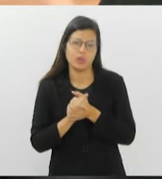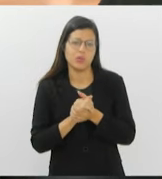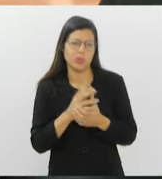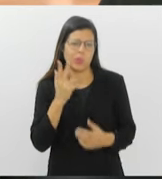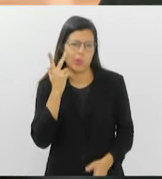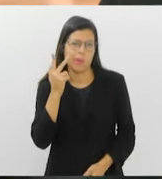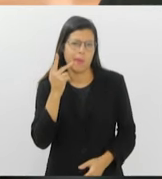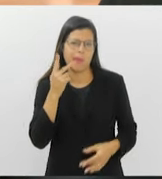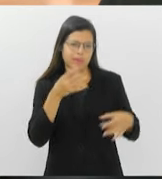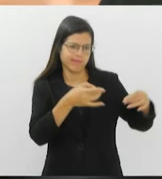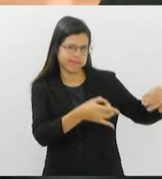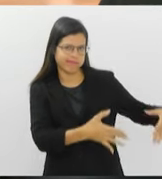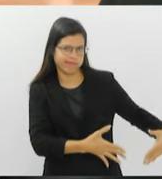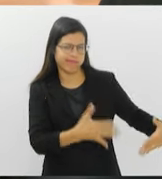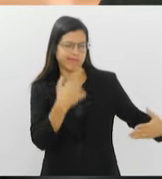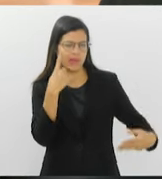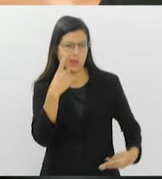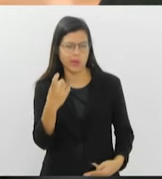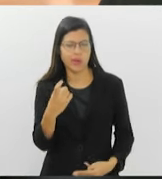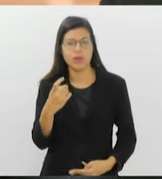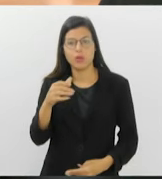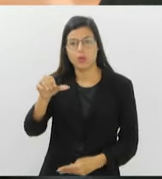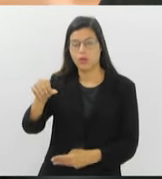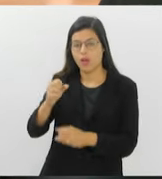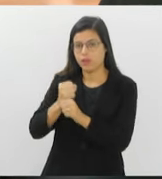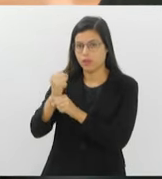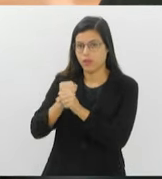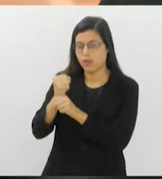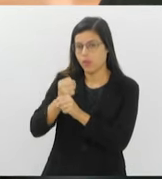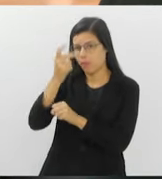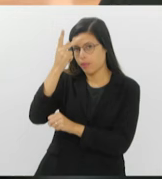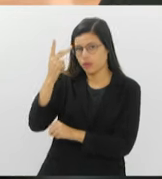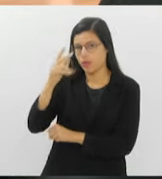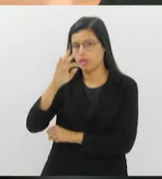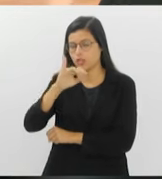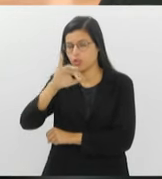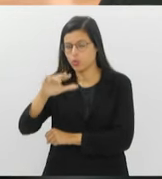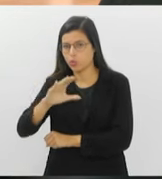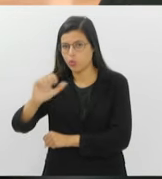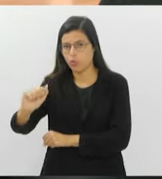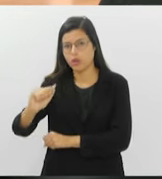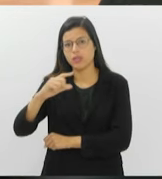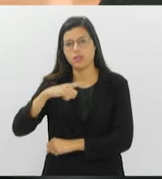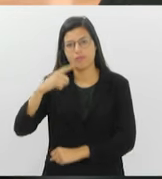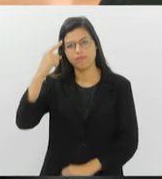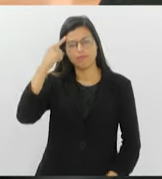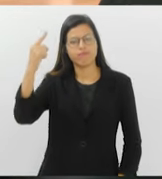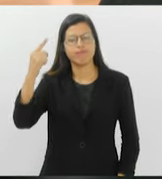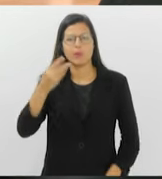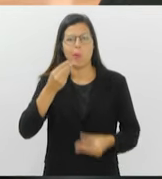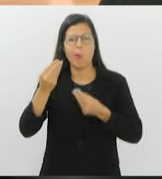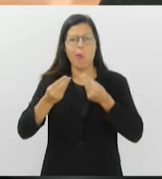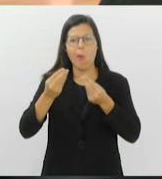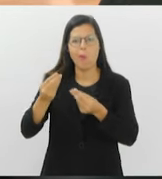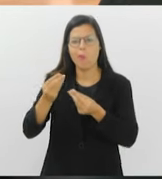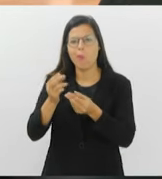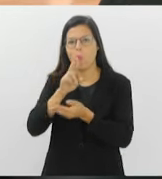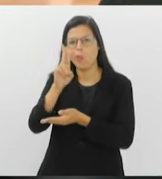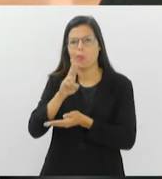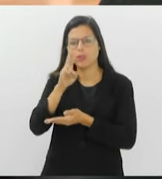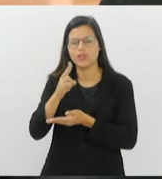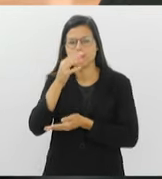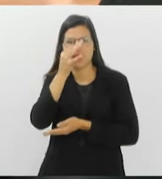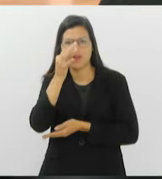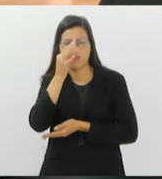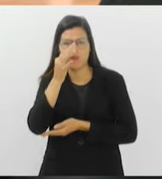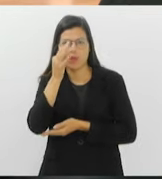depois da comemoração. Há nove anos, uma moradora da Tijuca teve uma ideia para reaproveitar essas flores e alegrar a vida de